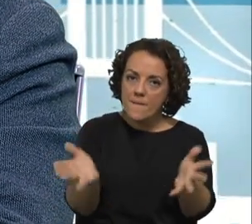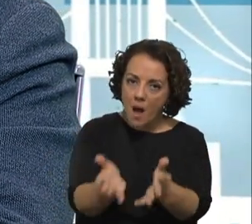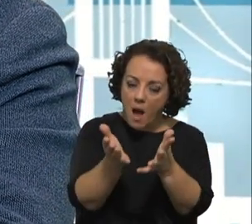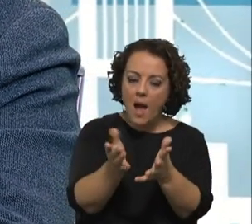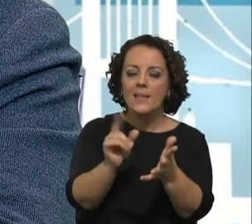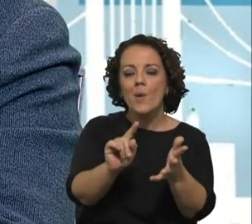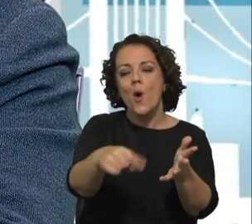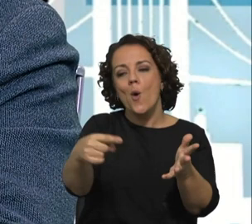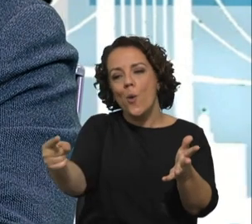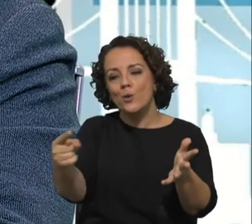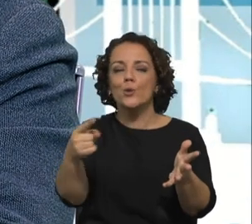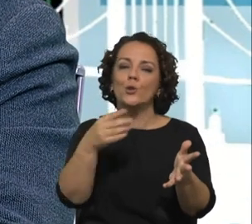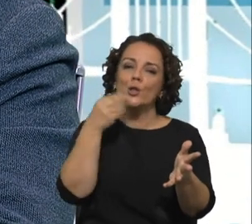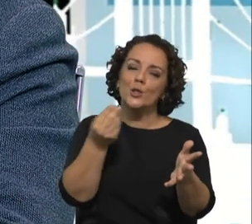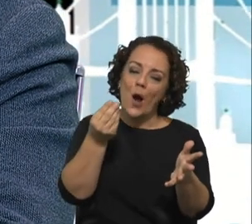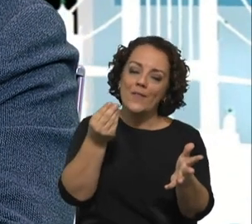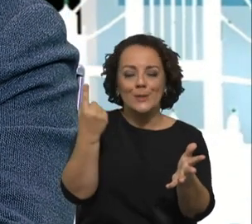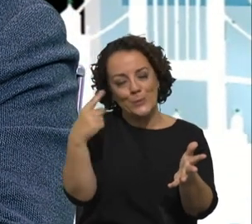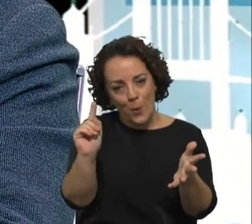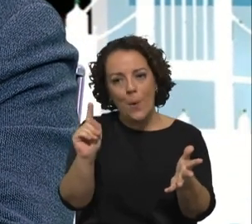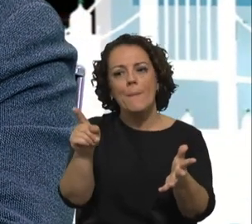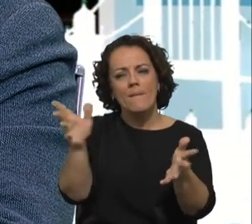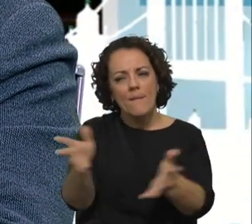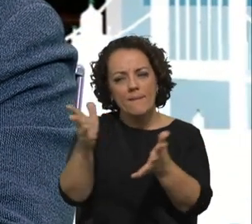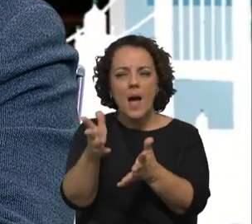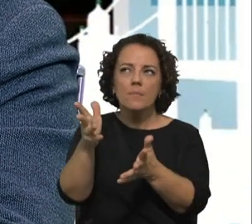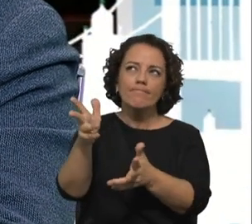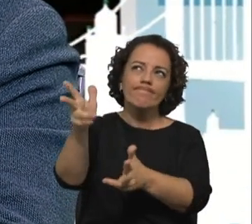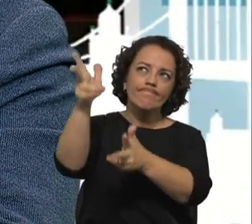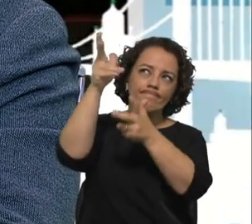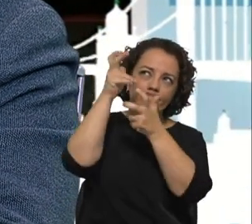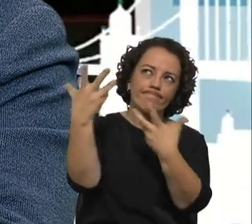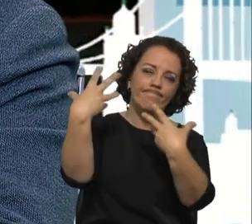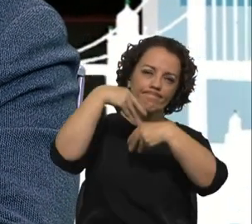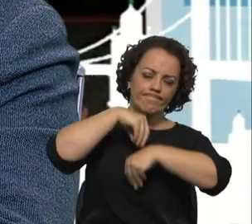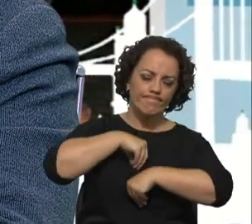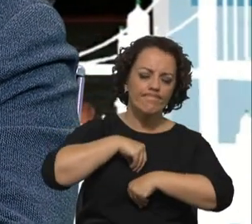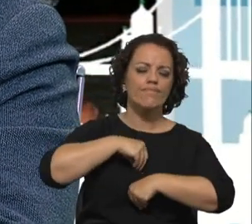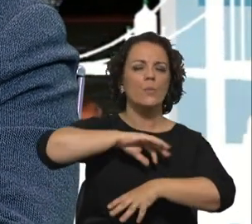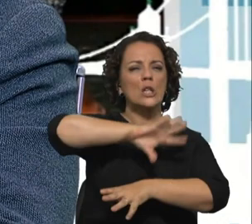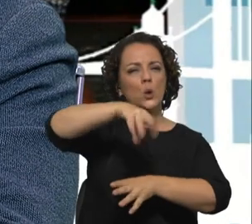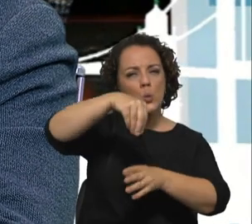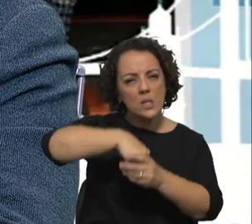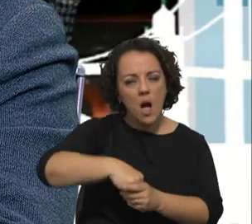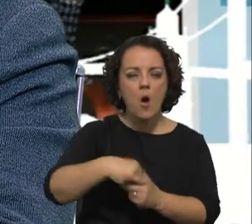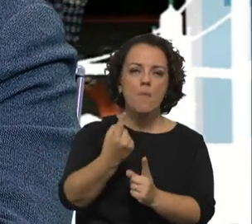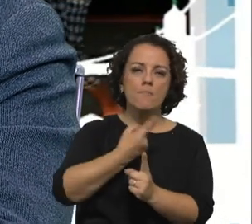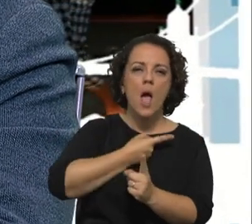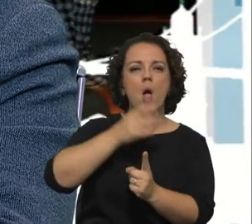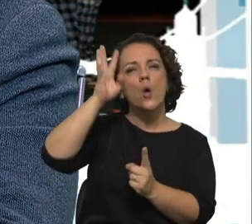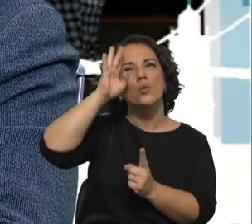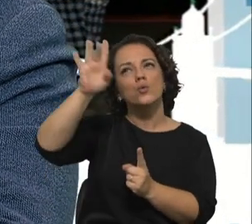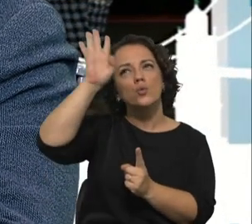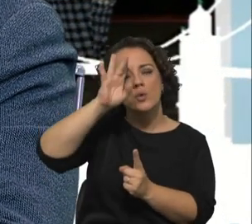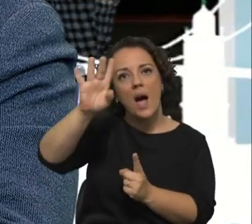menos jovens a aderir a essa mensagem do Papa, a essa mensagem de inclusão, a essa mensagem de que temos que sonhar e recriar todos,